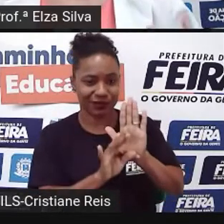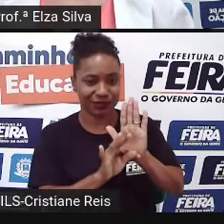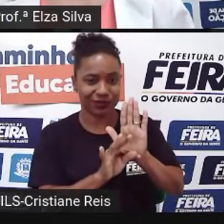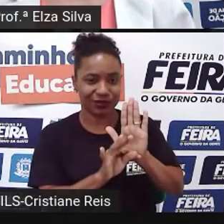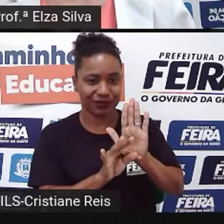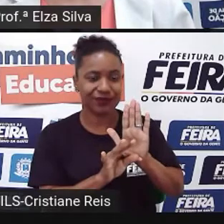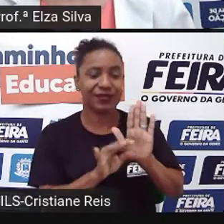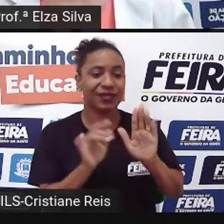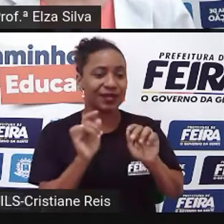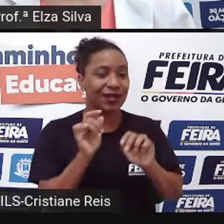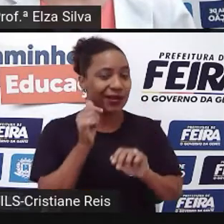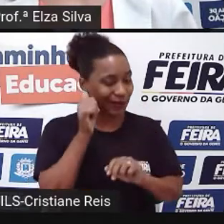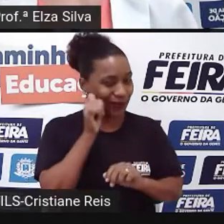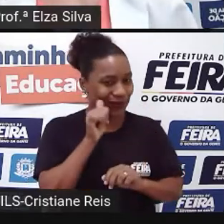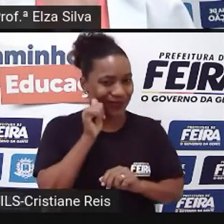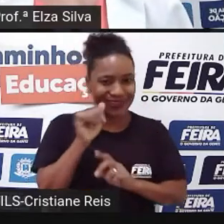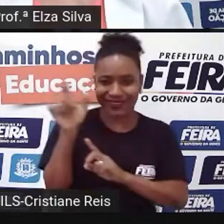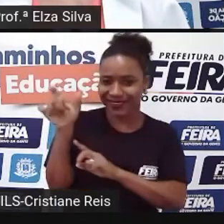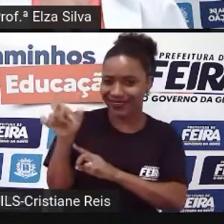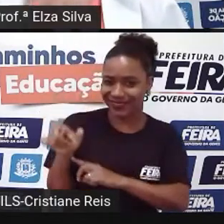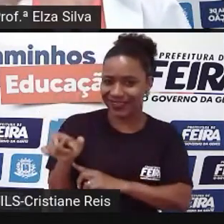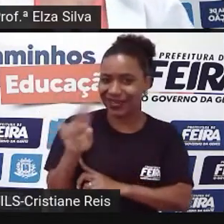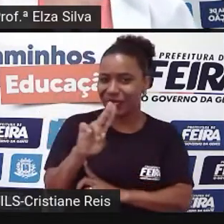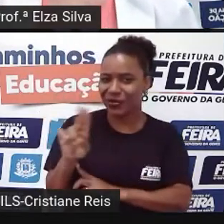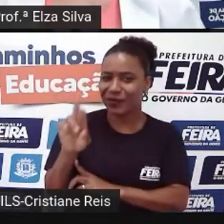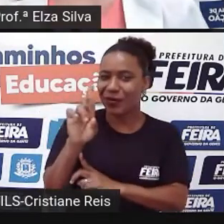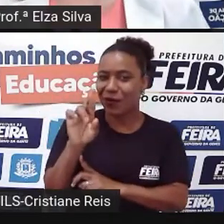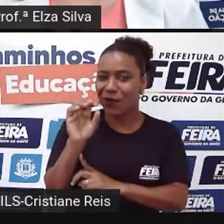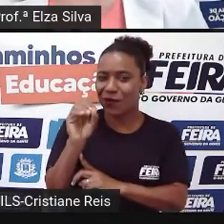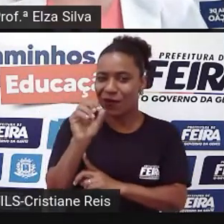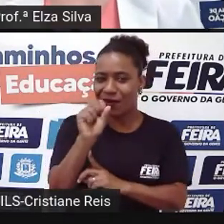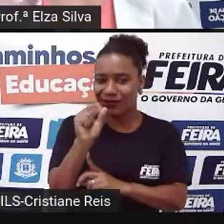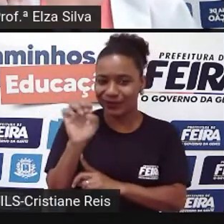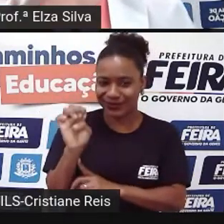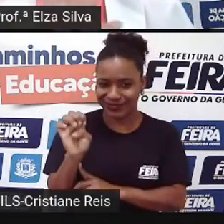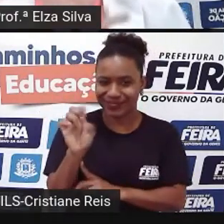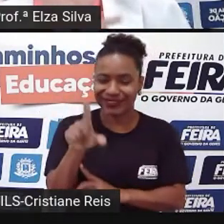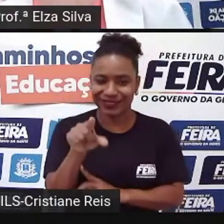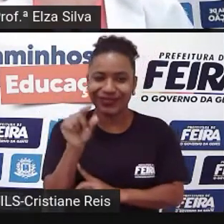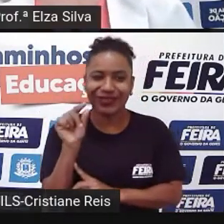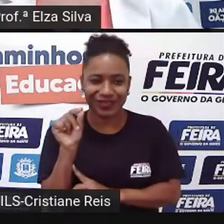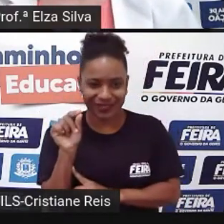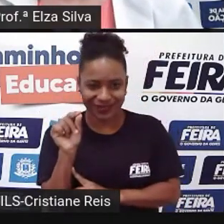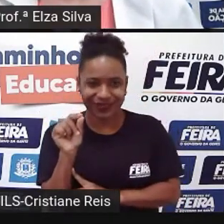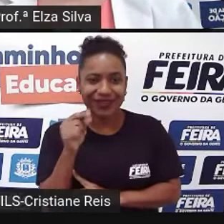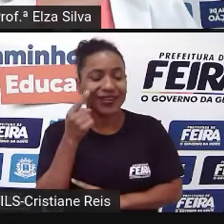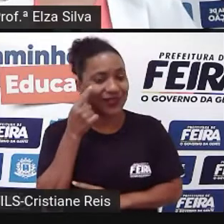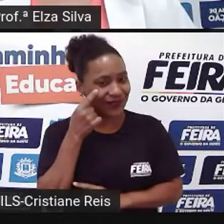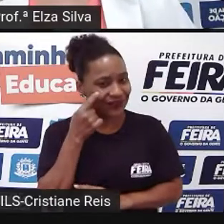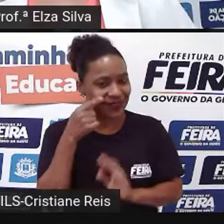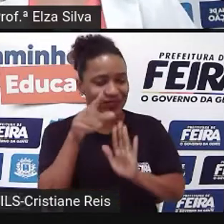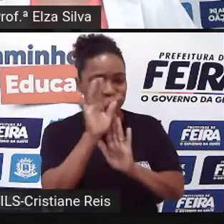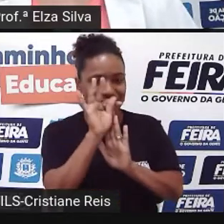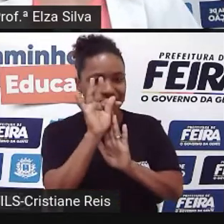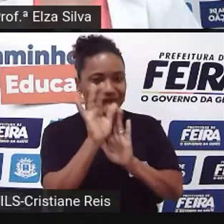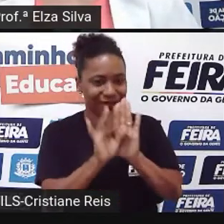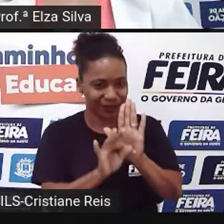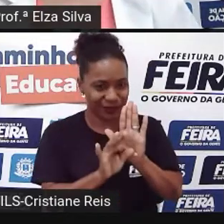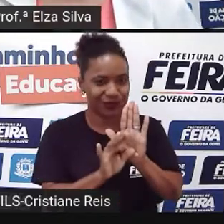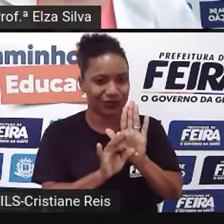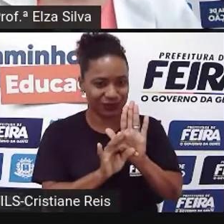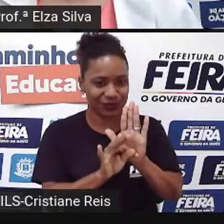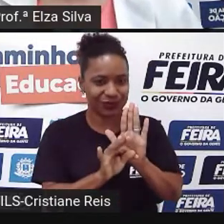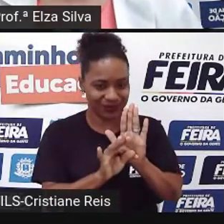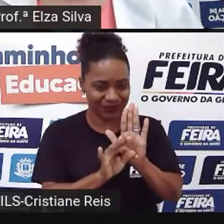nome Rosie E já coloquei o texto Dividido em parágrafos Como eu expliquei para vocês